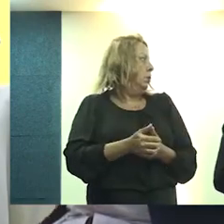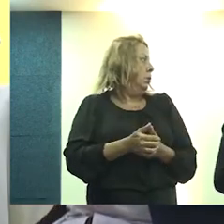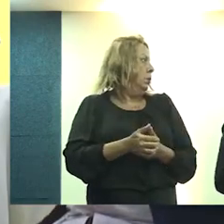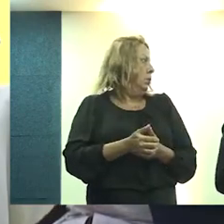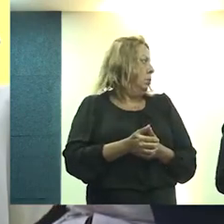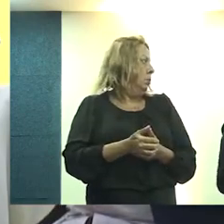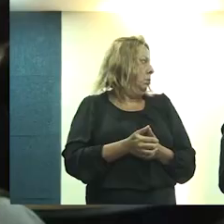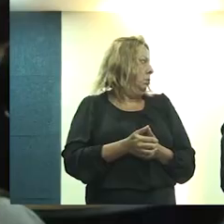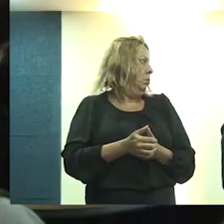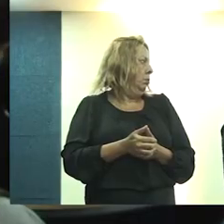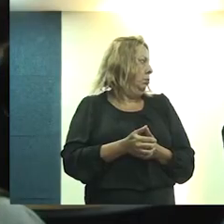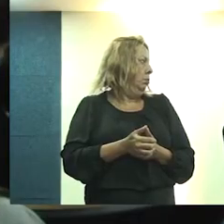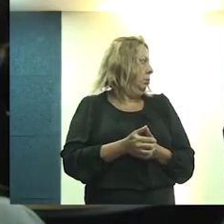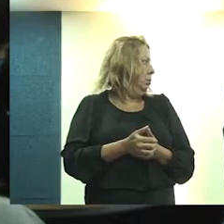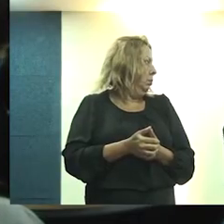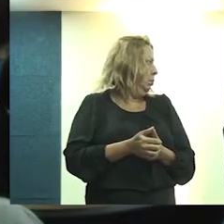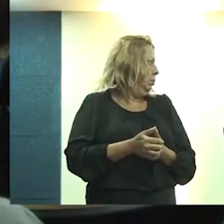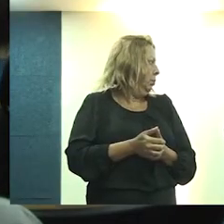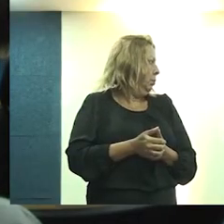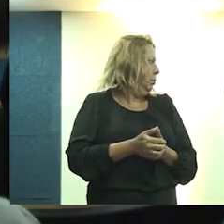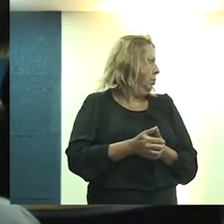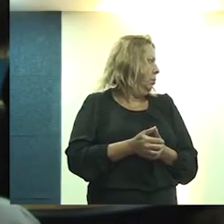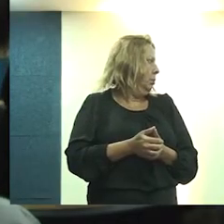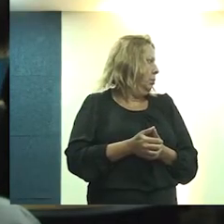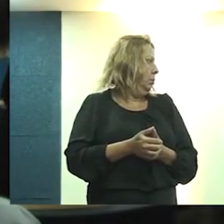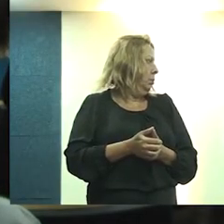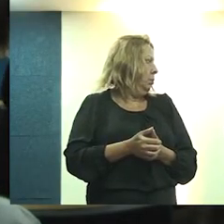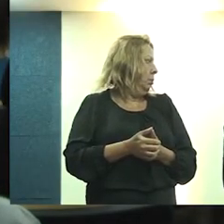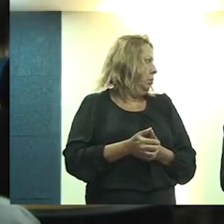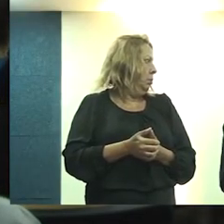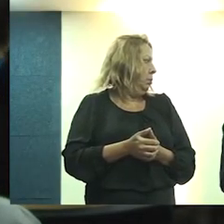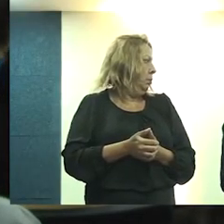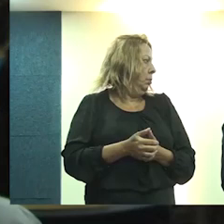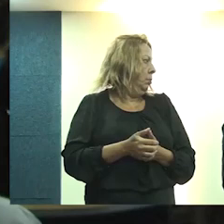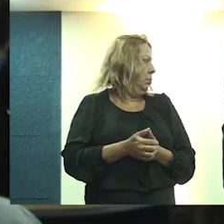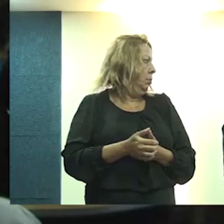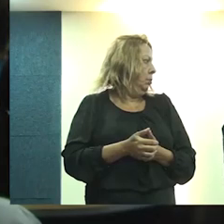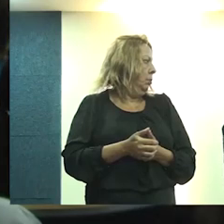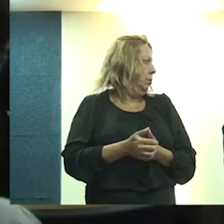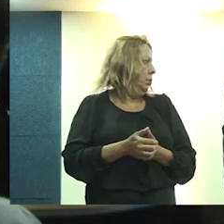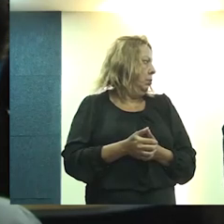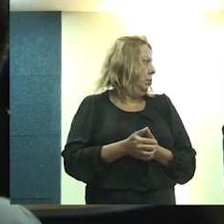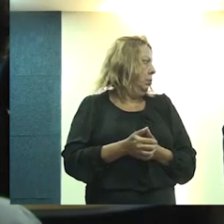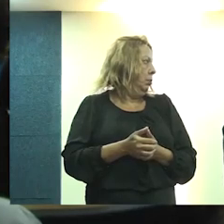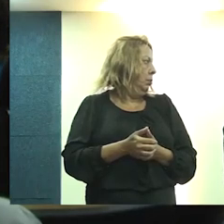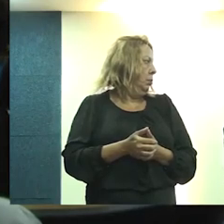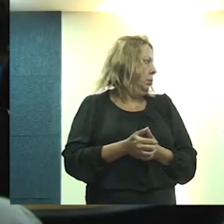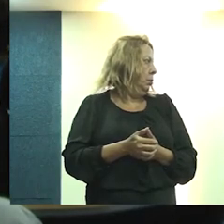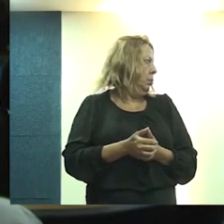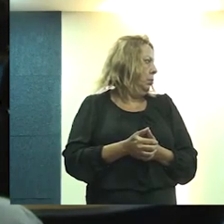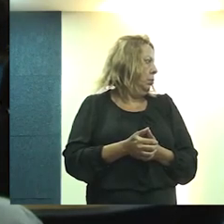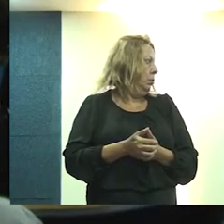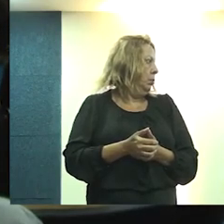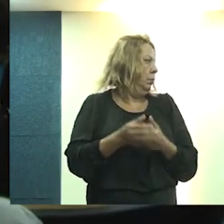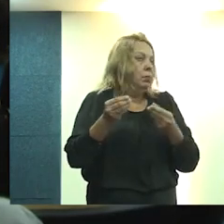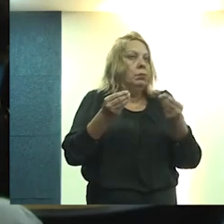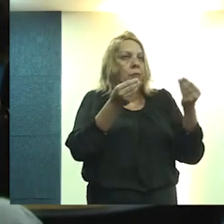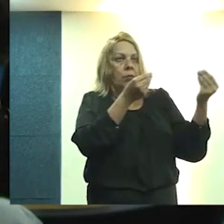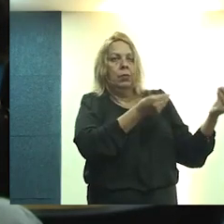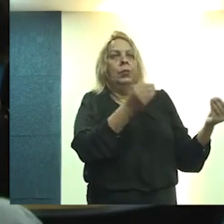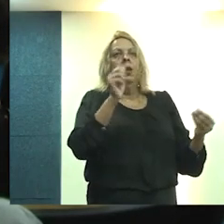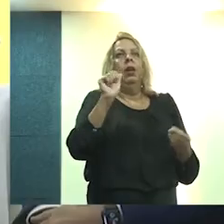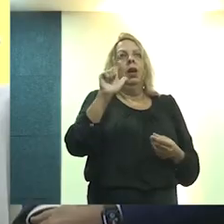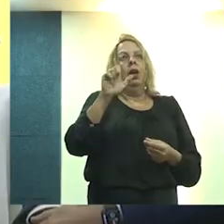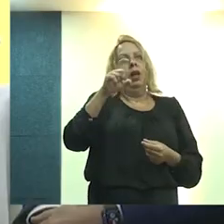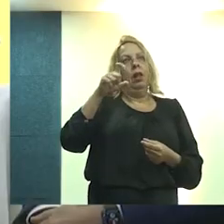vencemos. E aí, eu não preciso entregar para a Alessandra esse